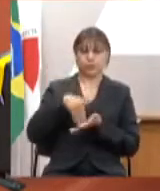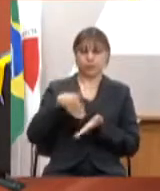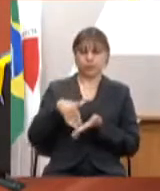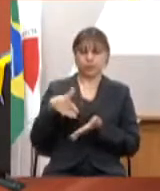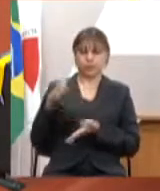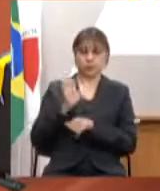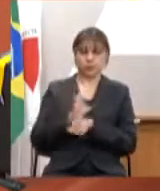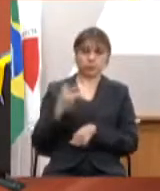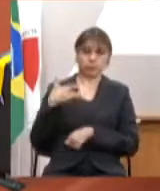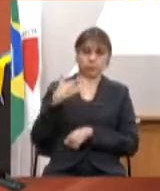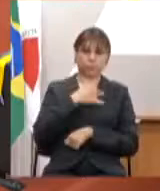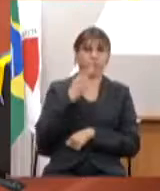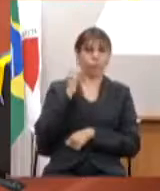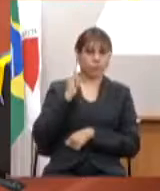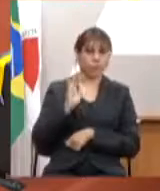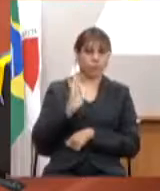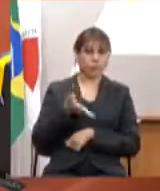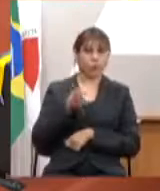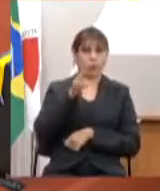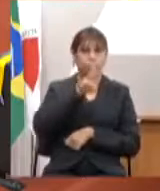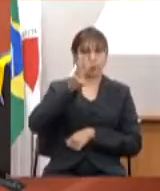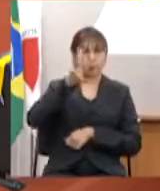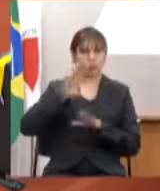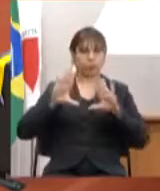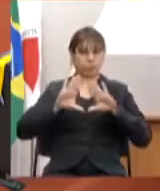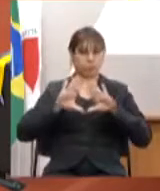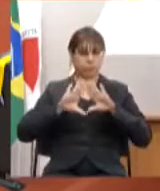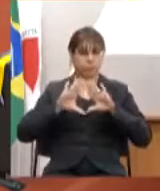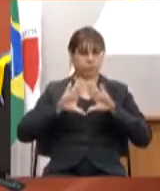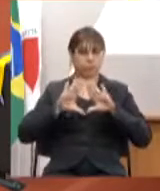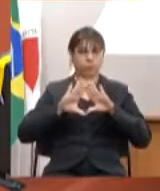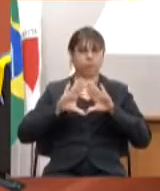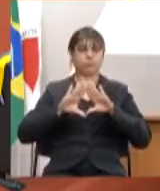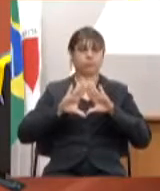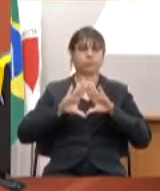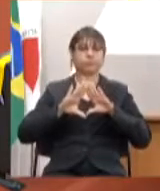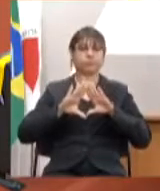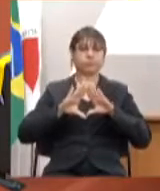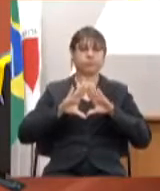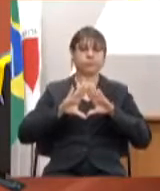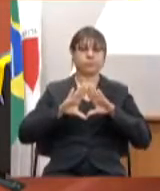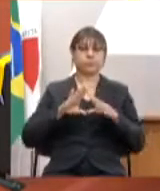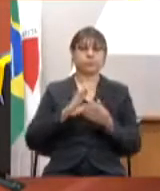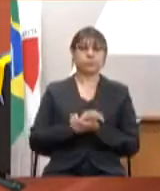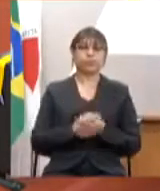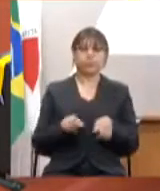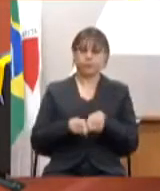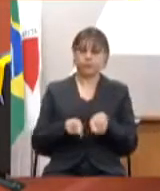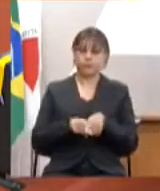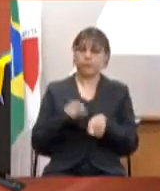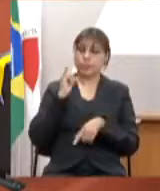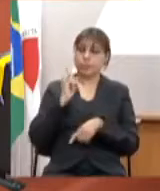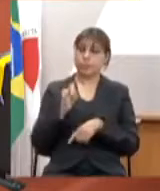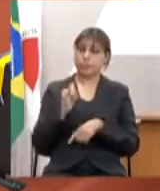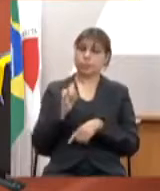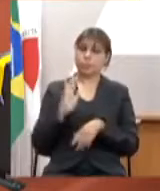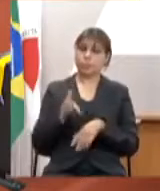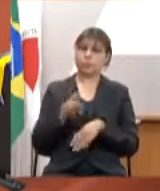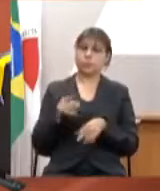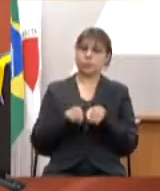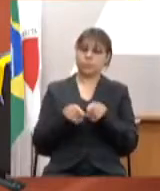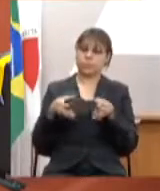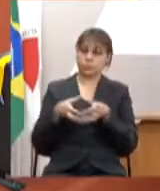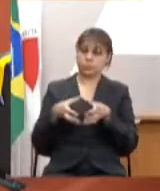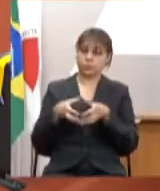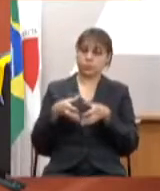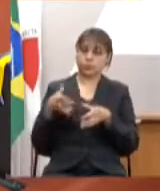eu disse que estava no site da assembleia dispositivo da atividade parlamentar e falei que ir na comissão de saúde